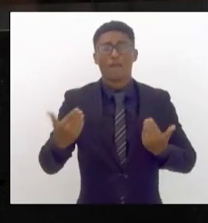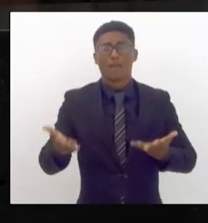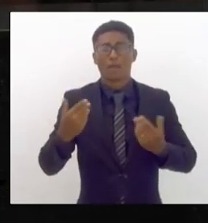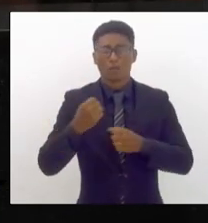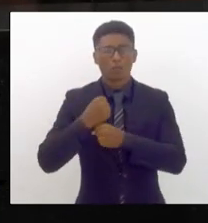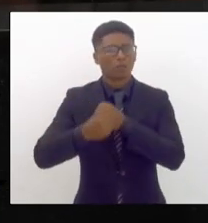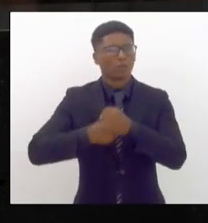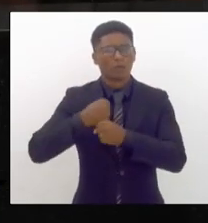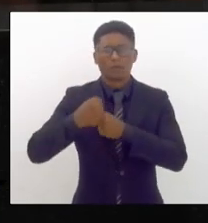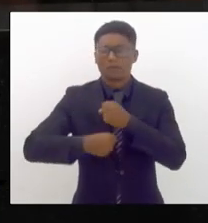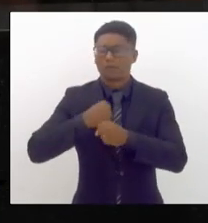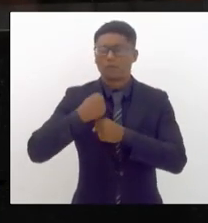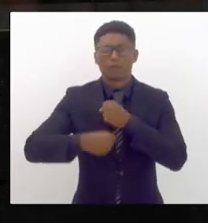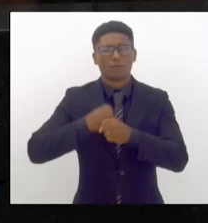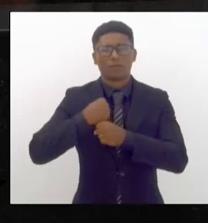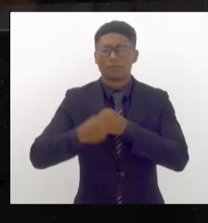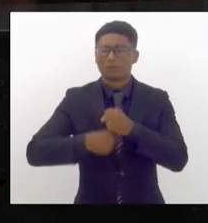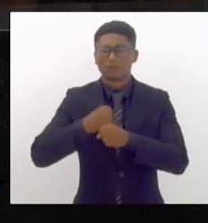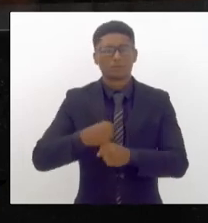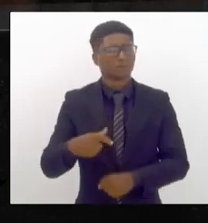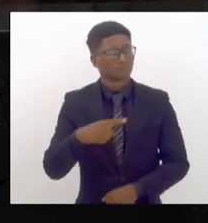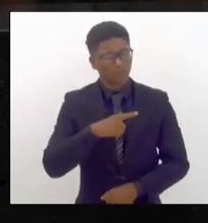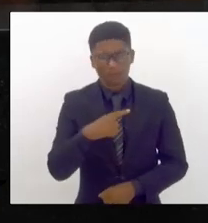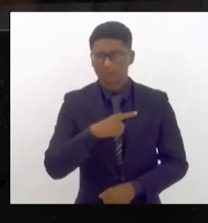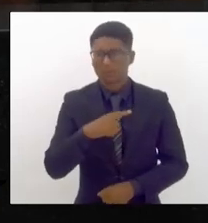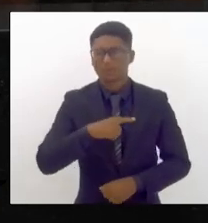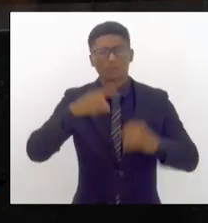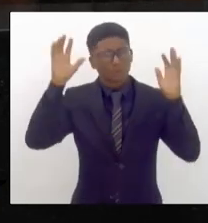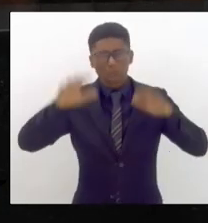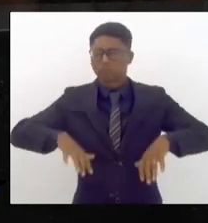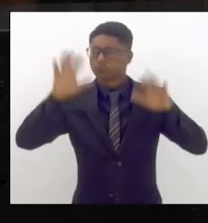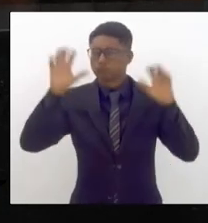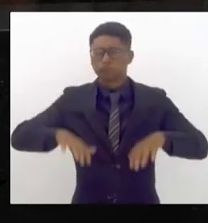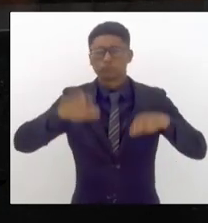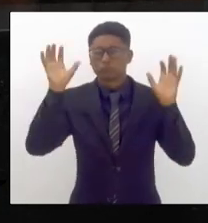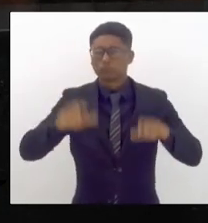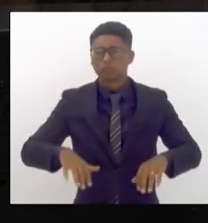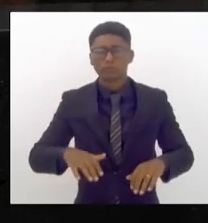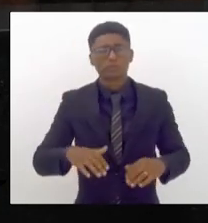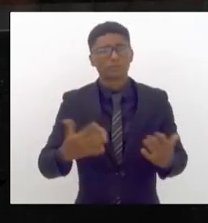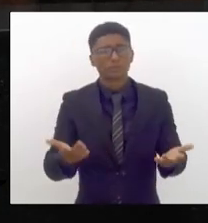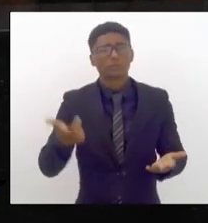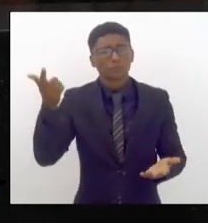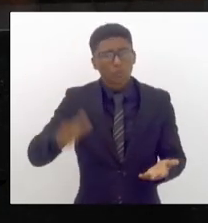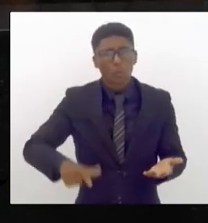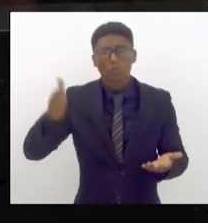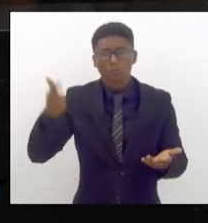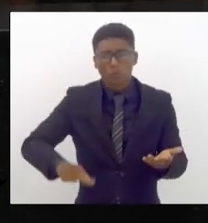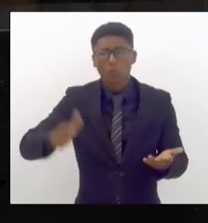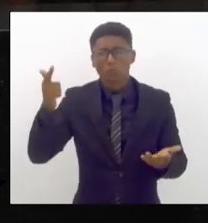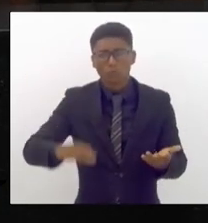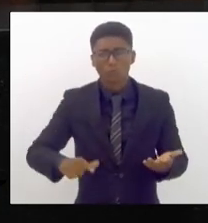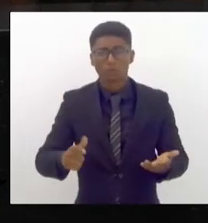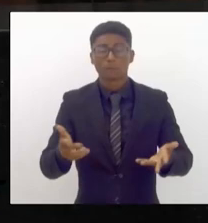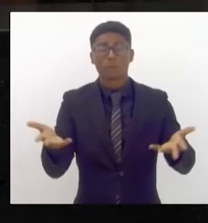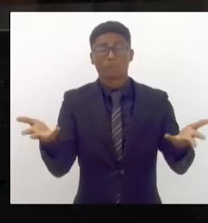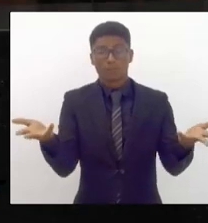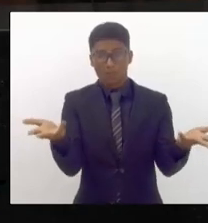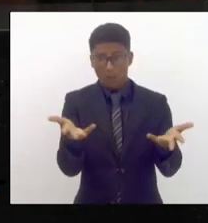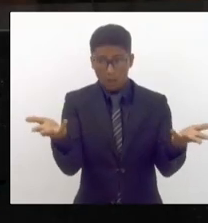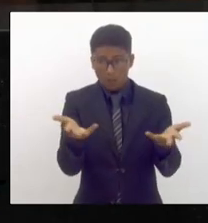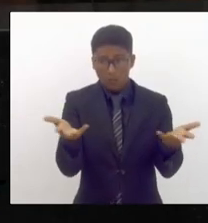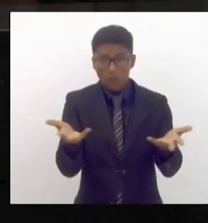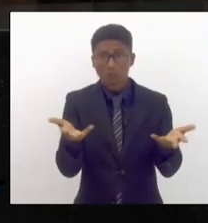ano e todos os anos a história se repete sendo que agora nós estamos